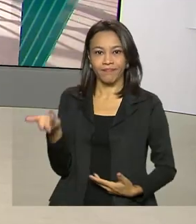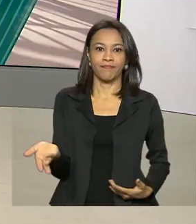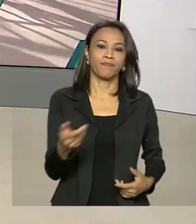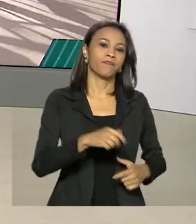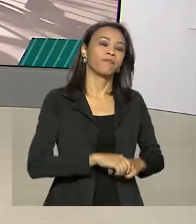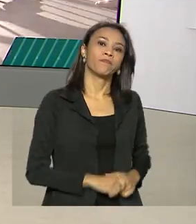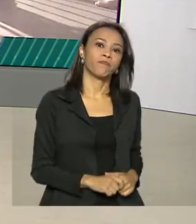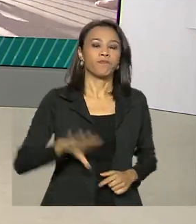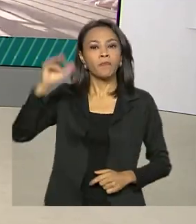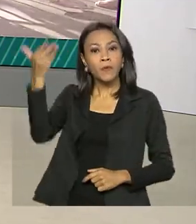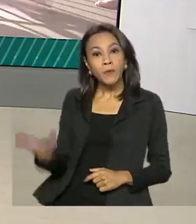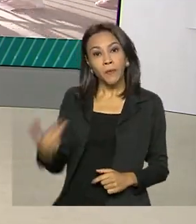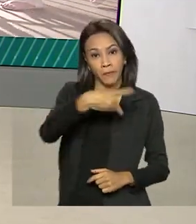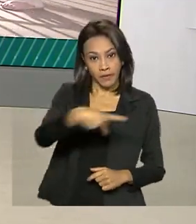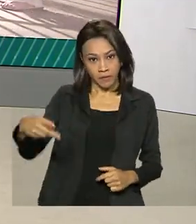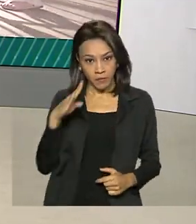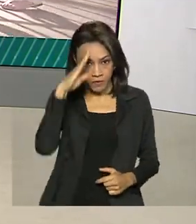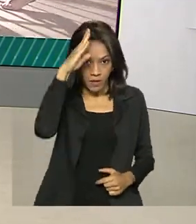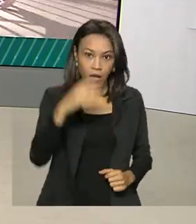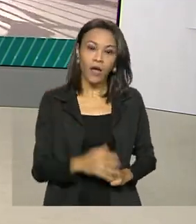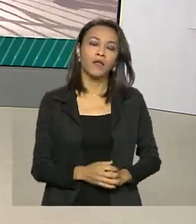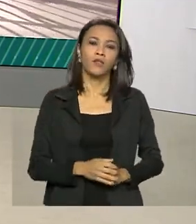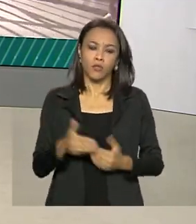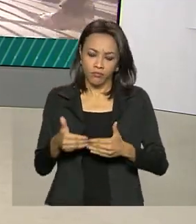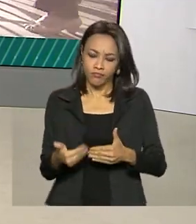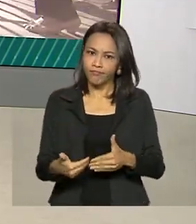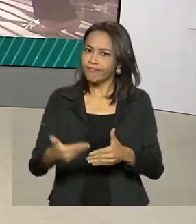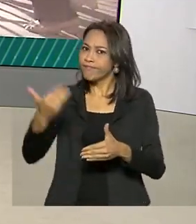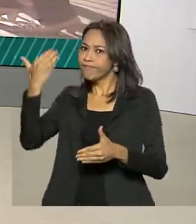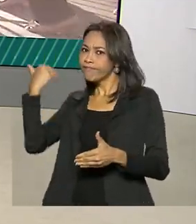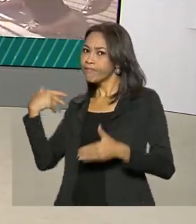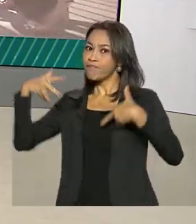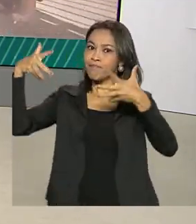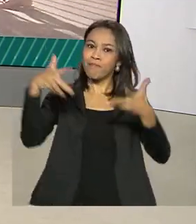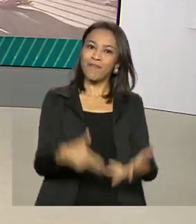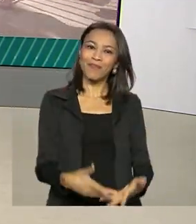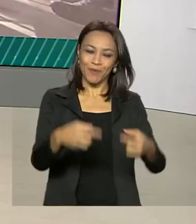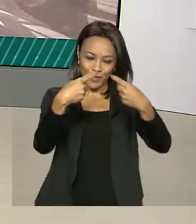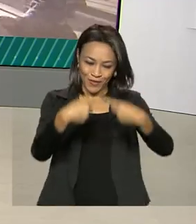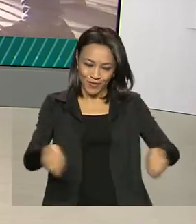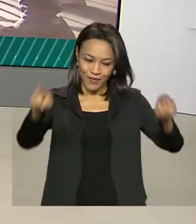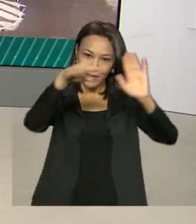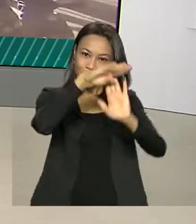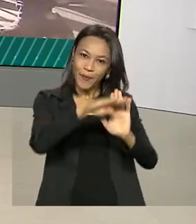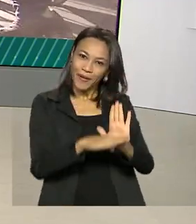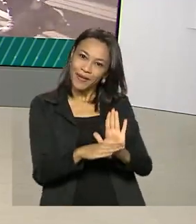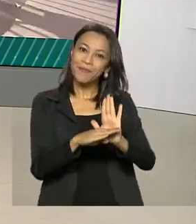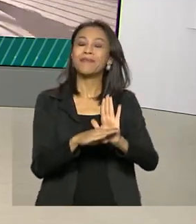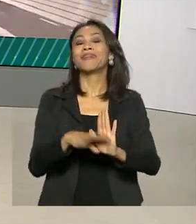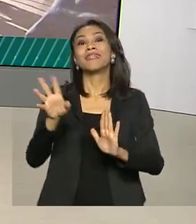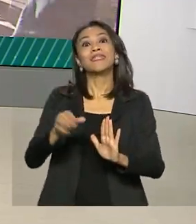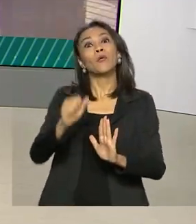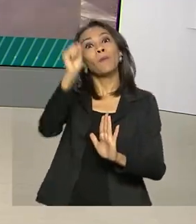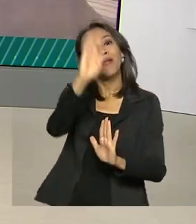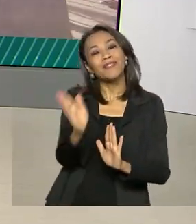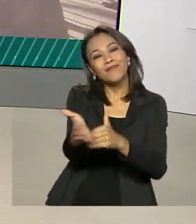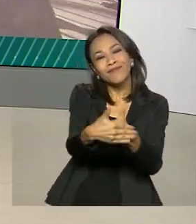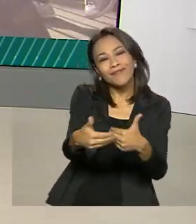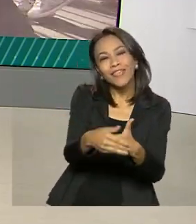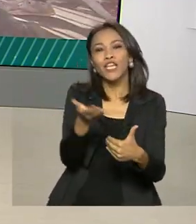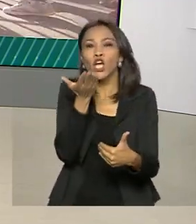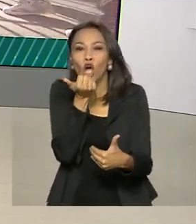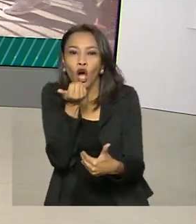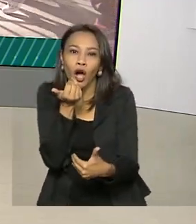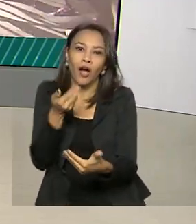O presidente Jair Bolsonaro participou do lançamento do programa Brasil Fraterno Comida no Prato. O objetivo é